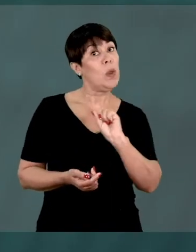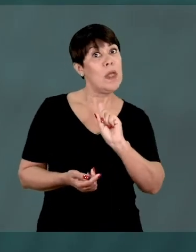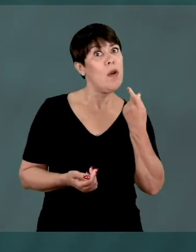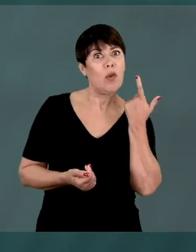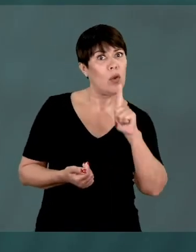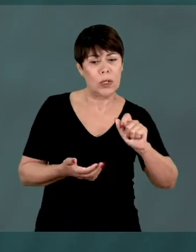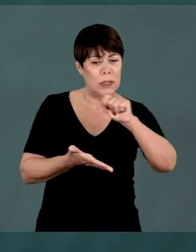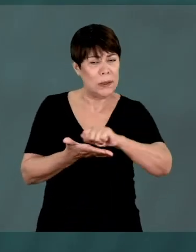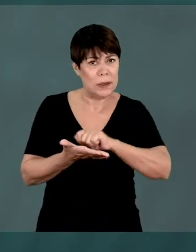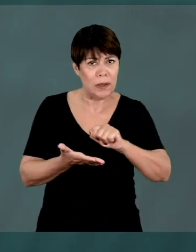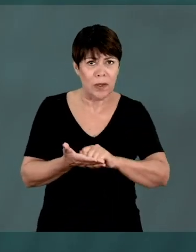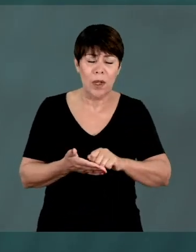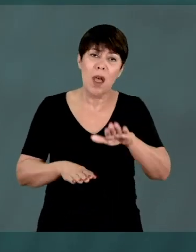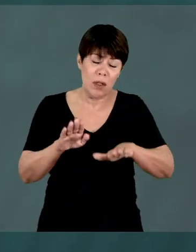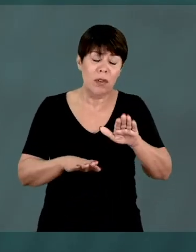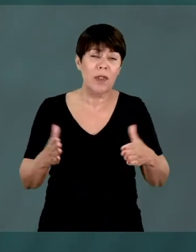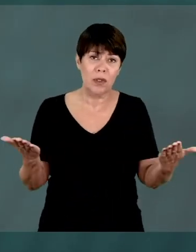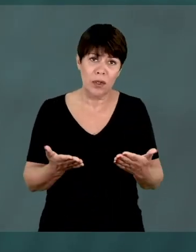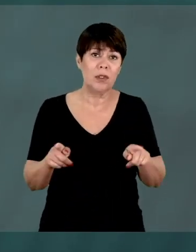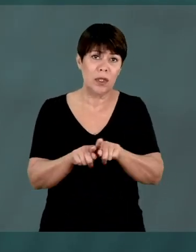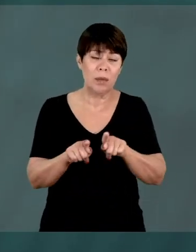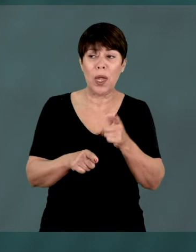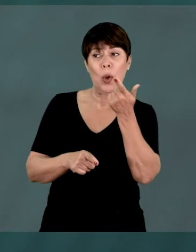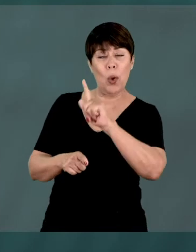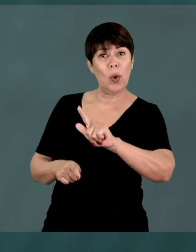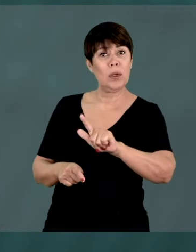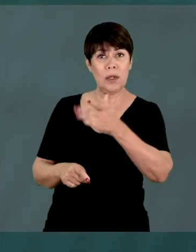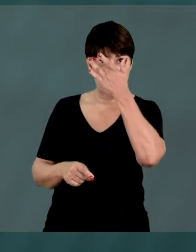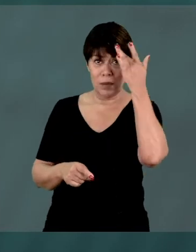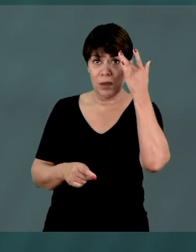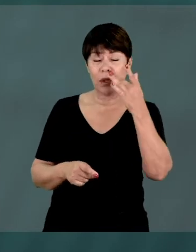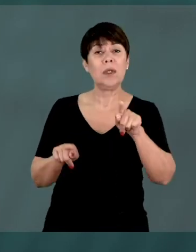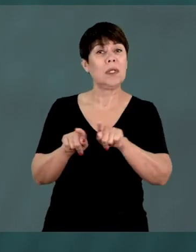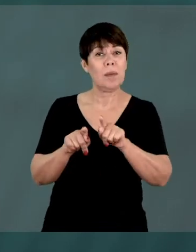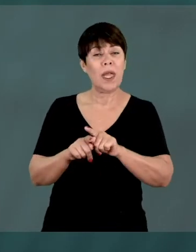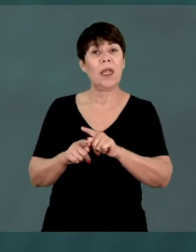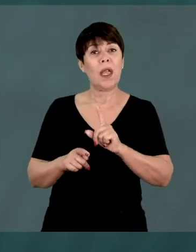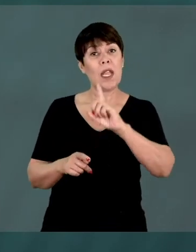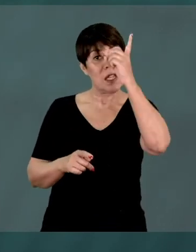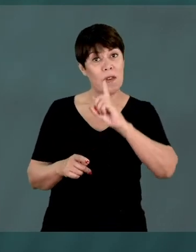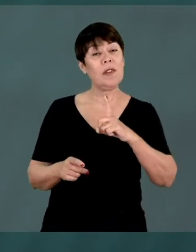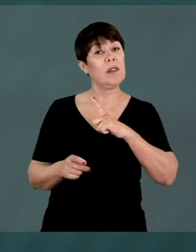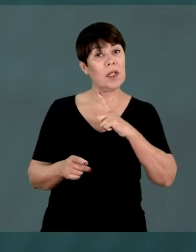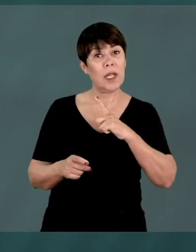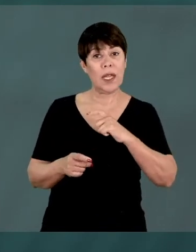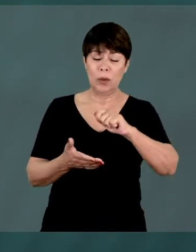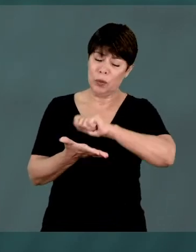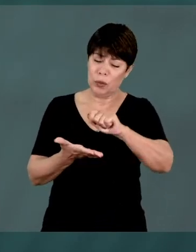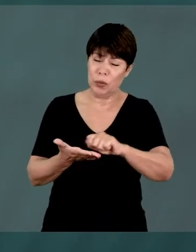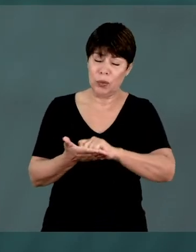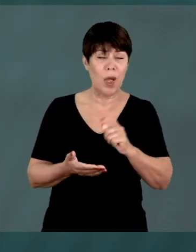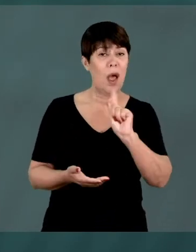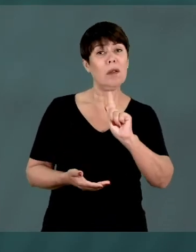à mão, hoje em dia você deve ter várias pessoas com deficiência que também não conseguem